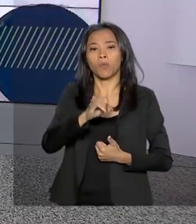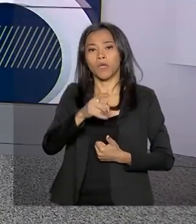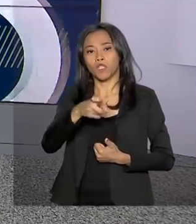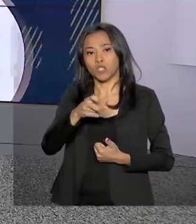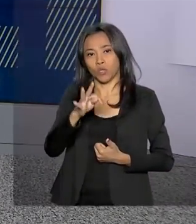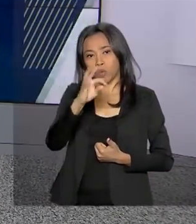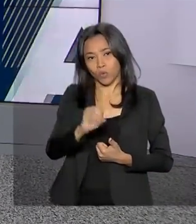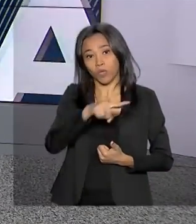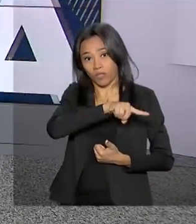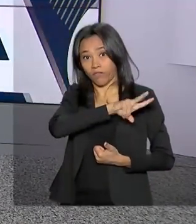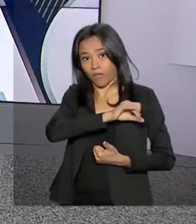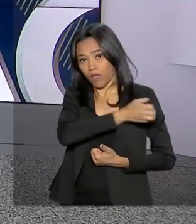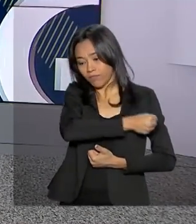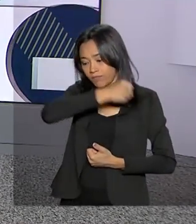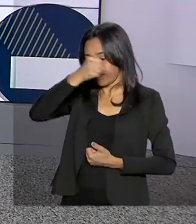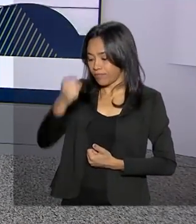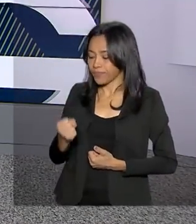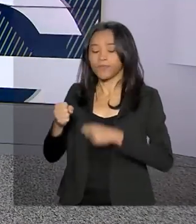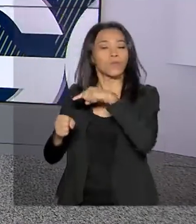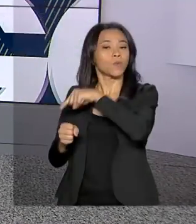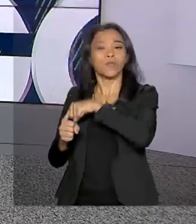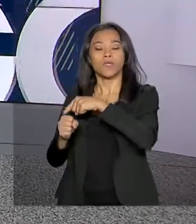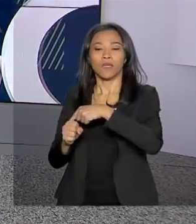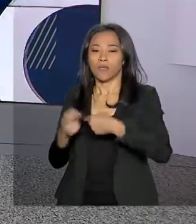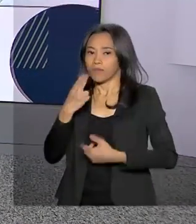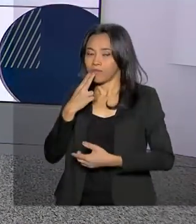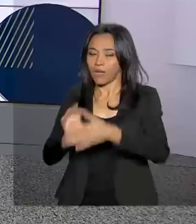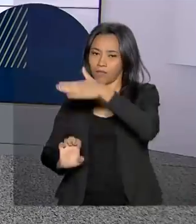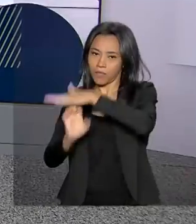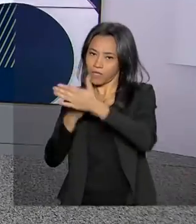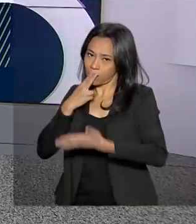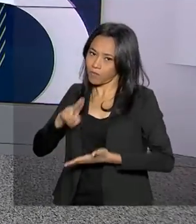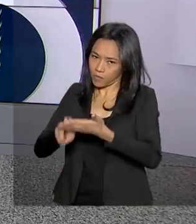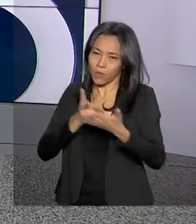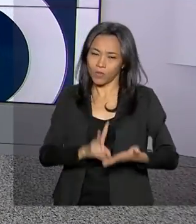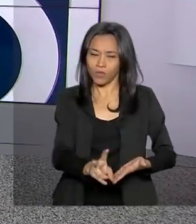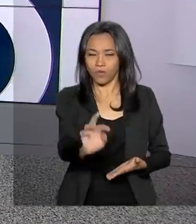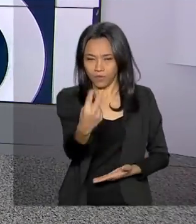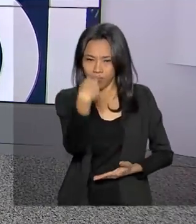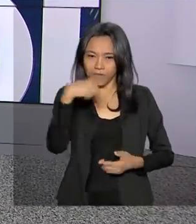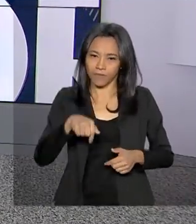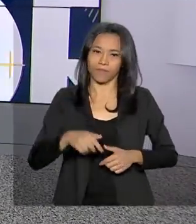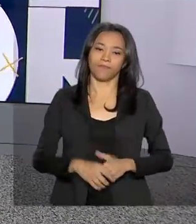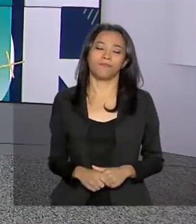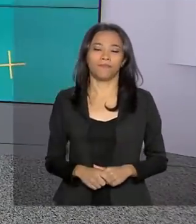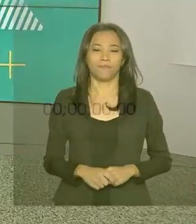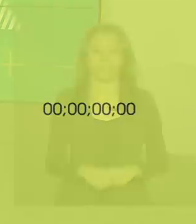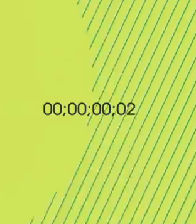Correios no lugar do general Juarez Cunha. Continue acompanhando a programação da TV Brasil.